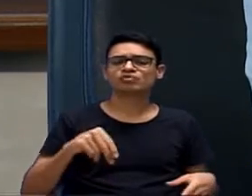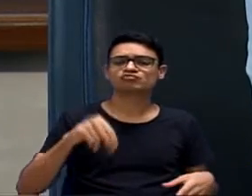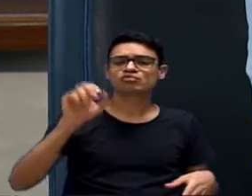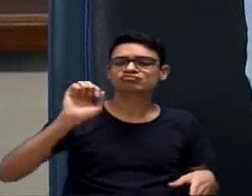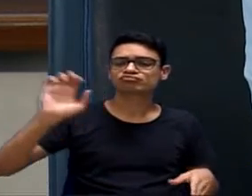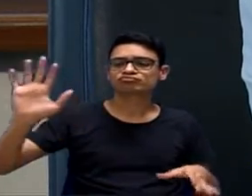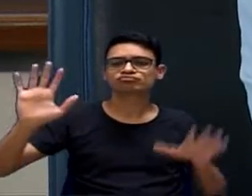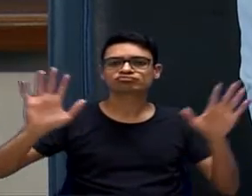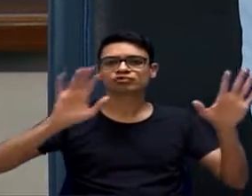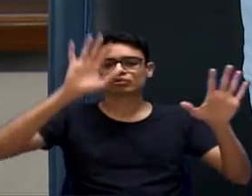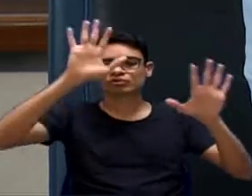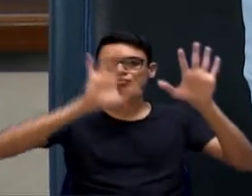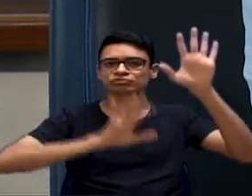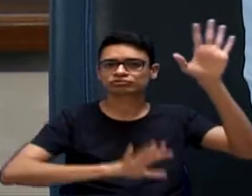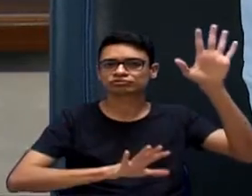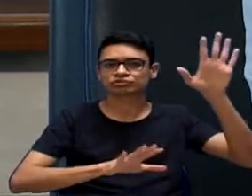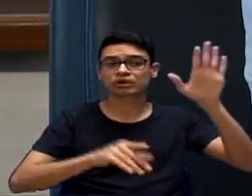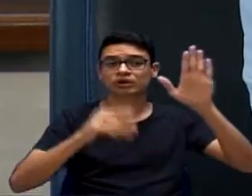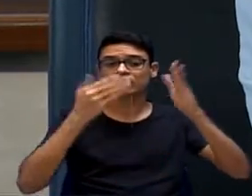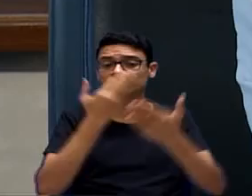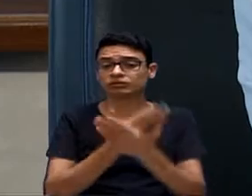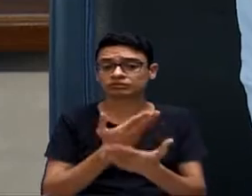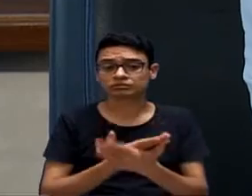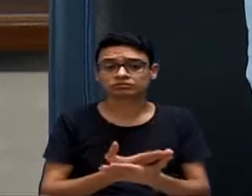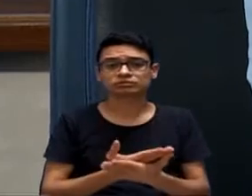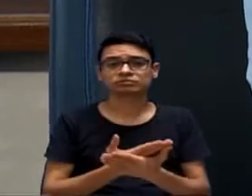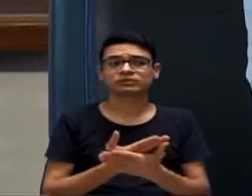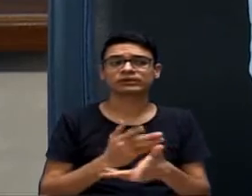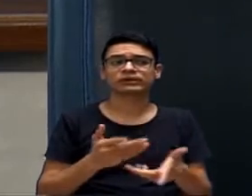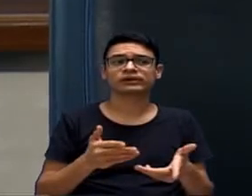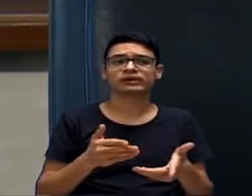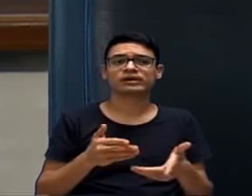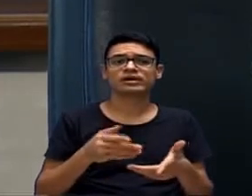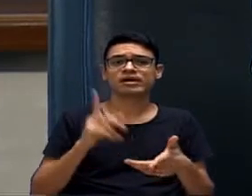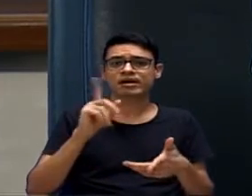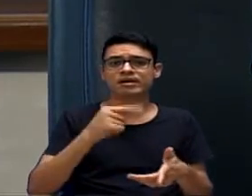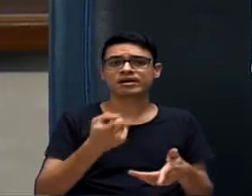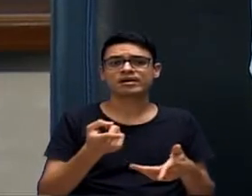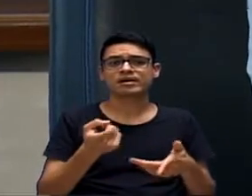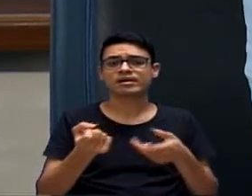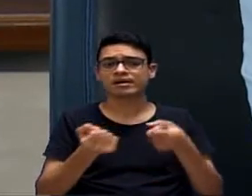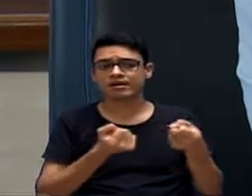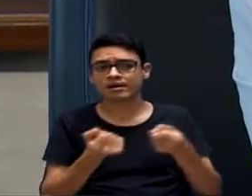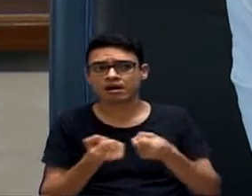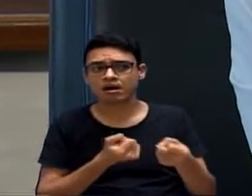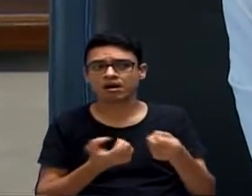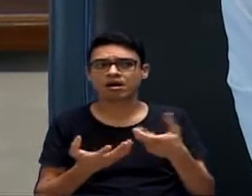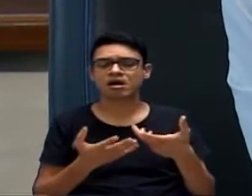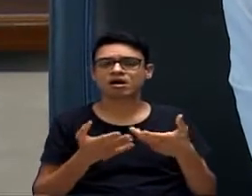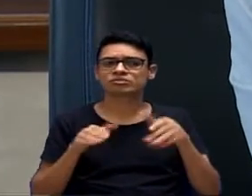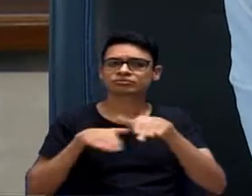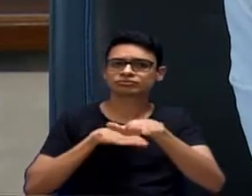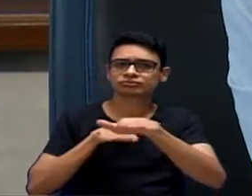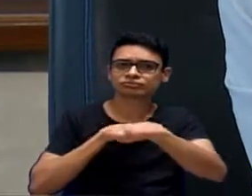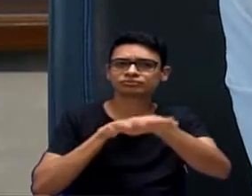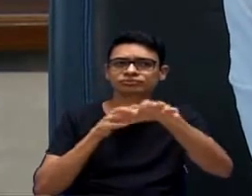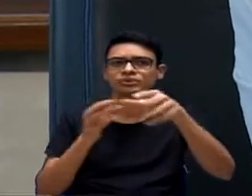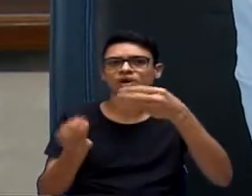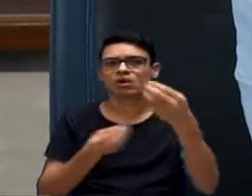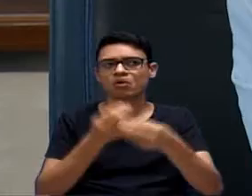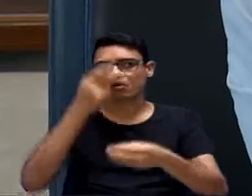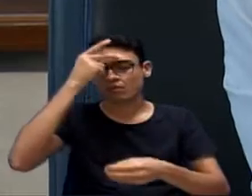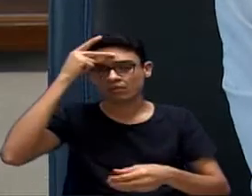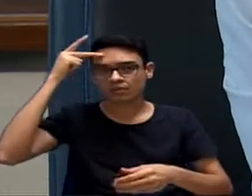esse estudo, inclusive, minimamente da mobilidade. O o senhor coloca aqui são questões de mobilidade que